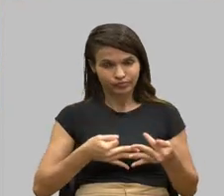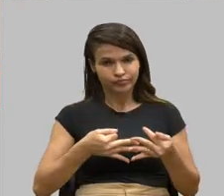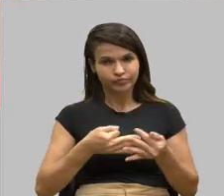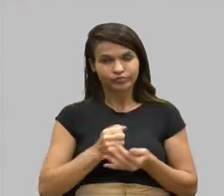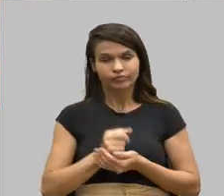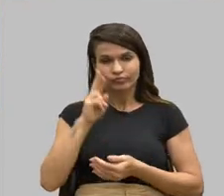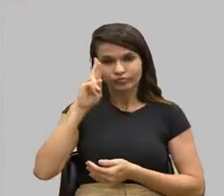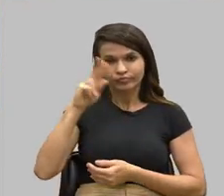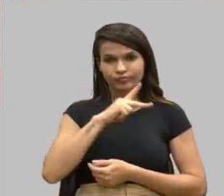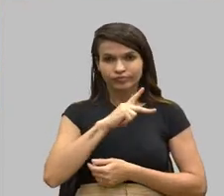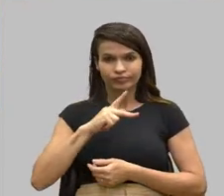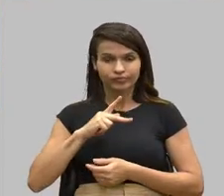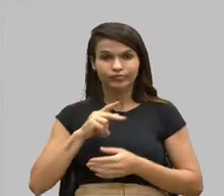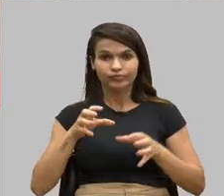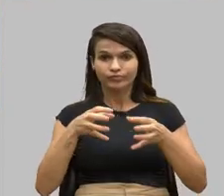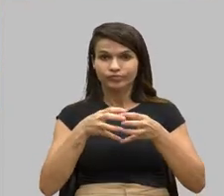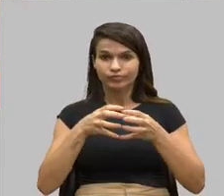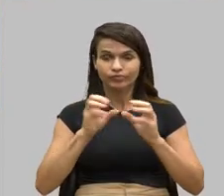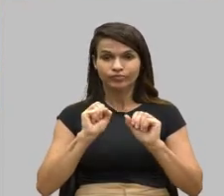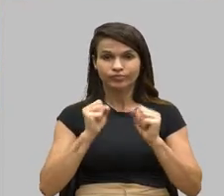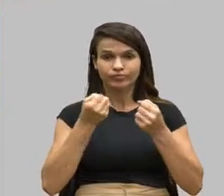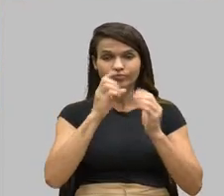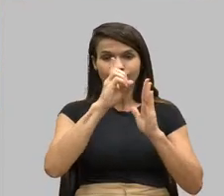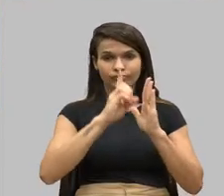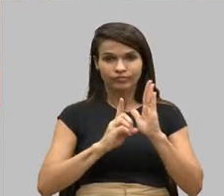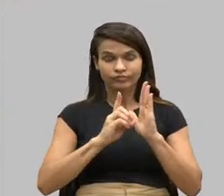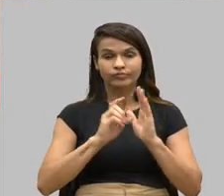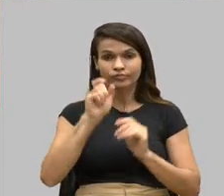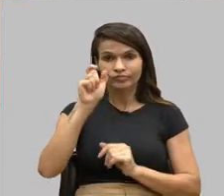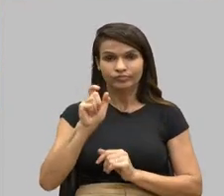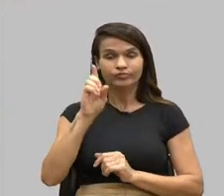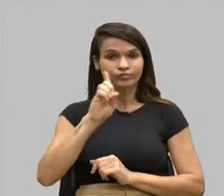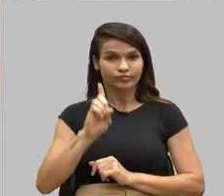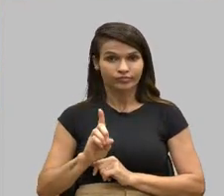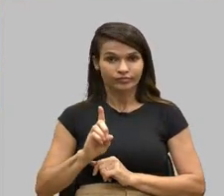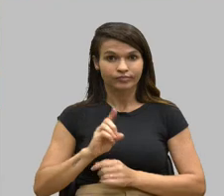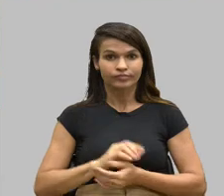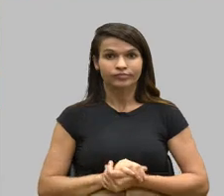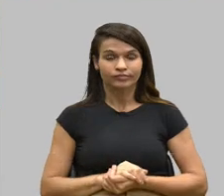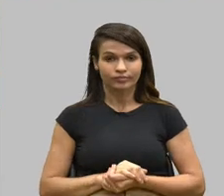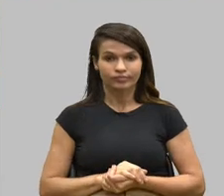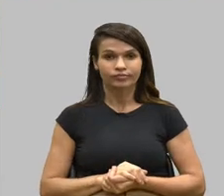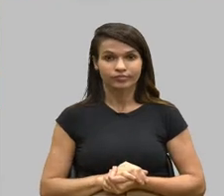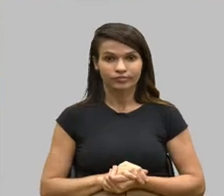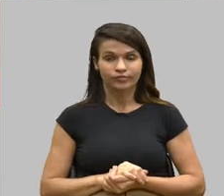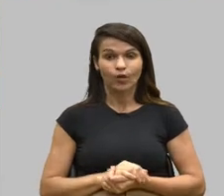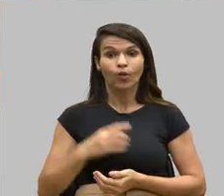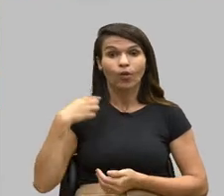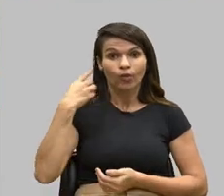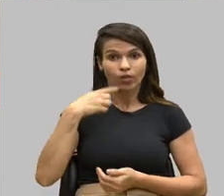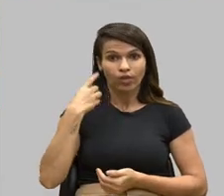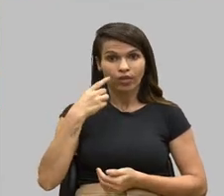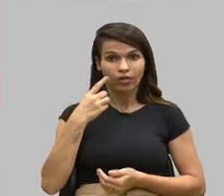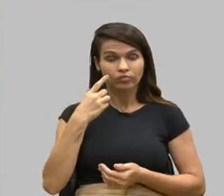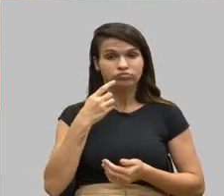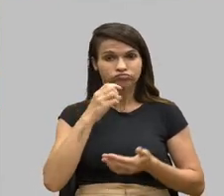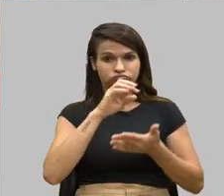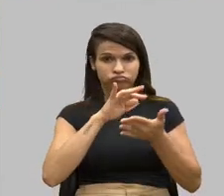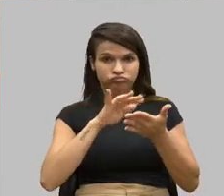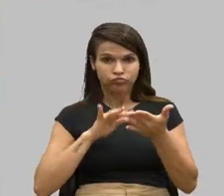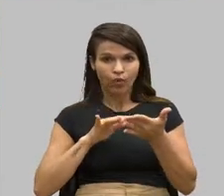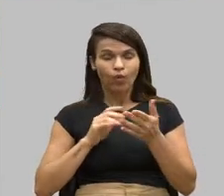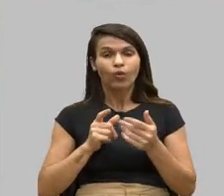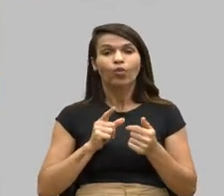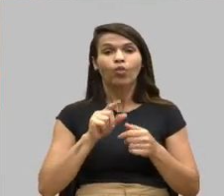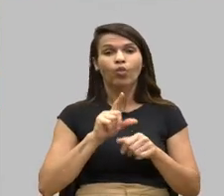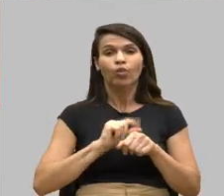senhor presidente da Comissão de Defesa dos Direitos da Pessoa com Deficiência, o deputado que esse subscreve requer nos termos do